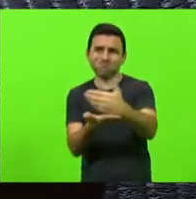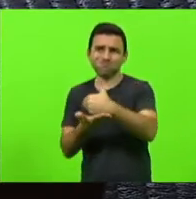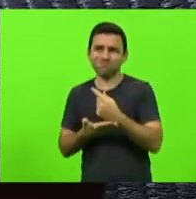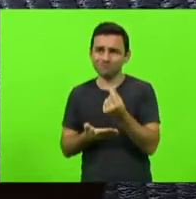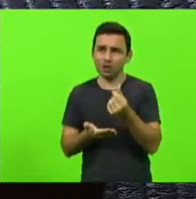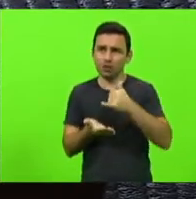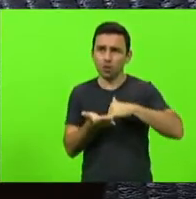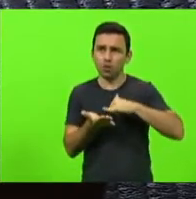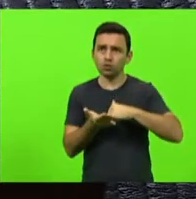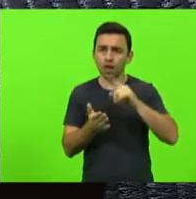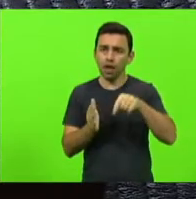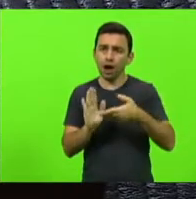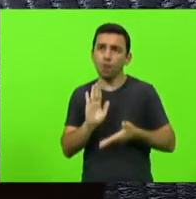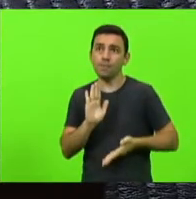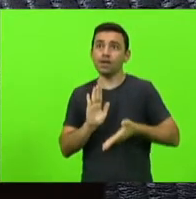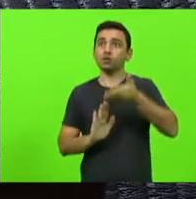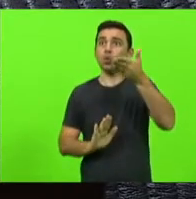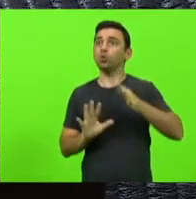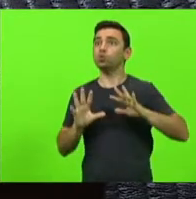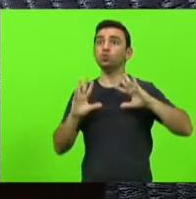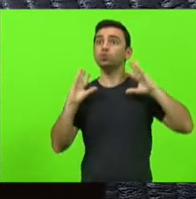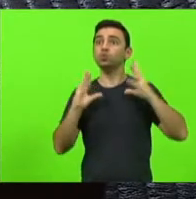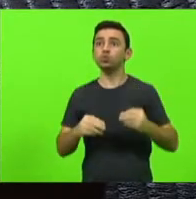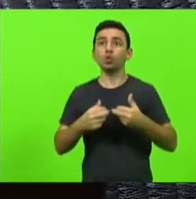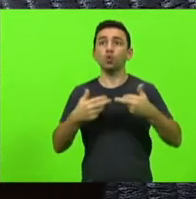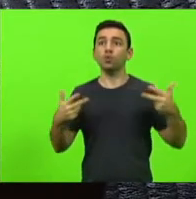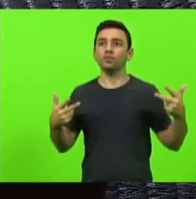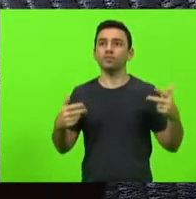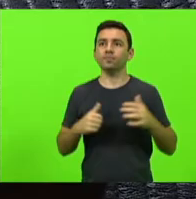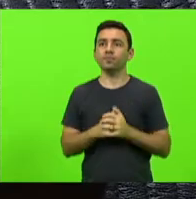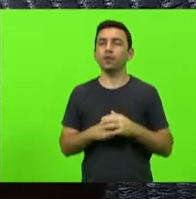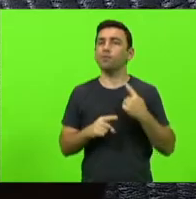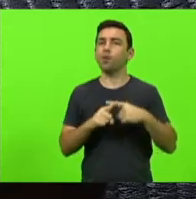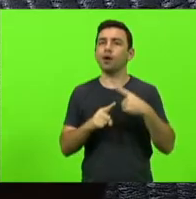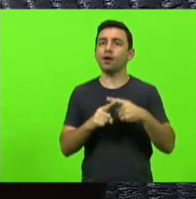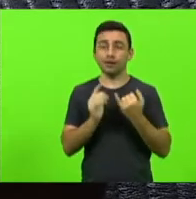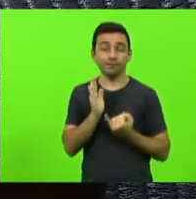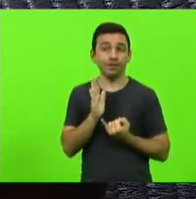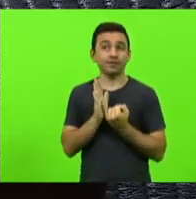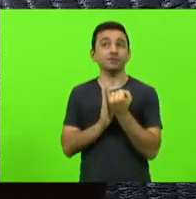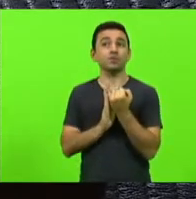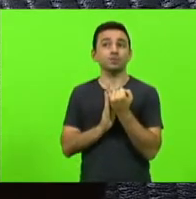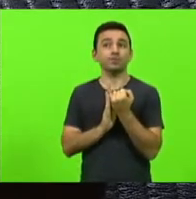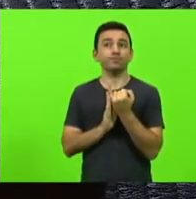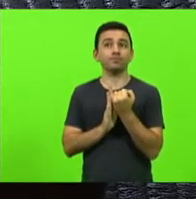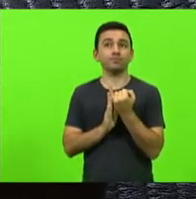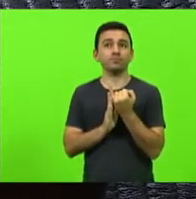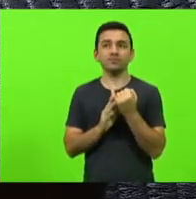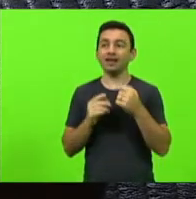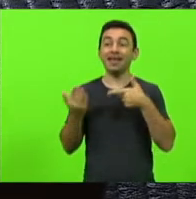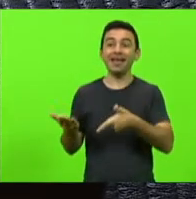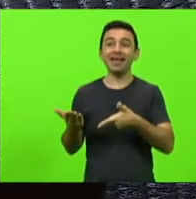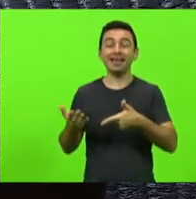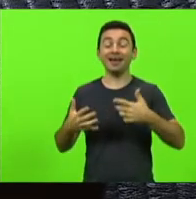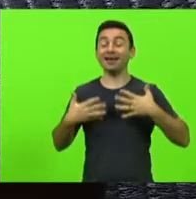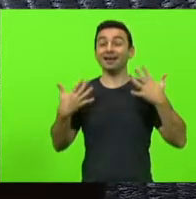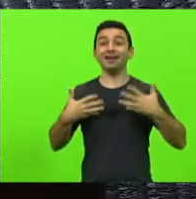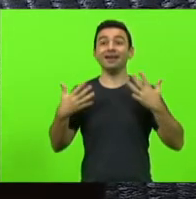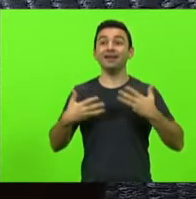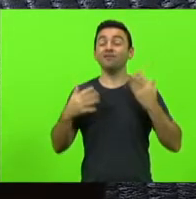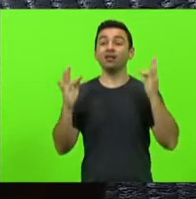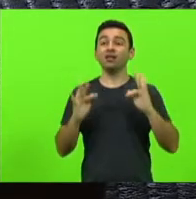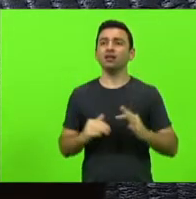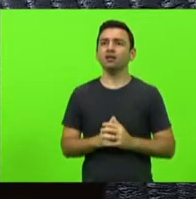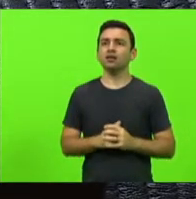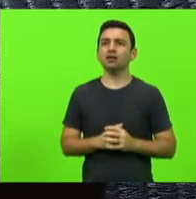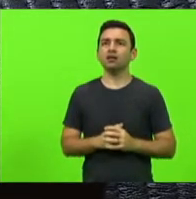do aumento do preço das coisas e aumentou por conta da inflação e aí ele comemora as